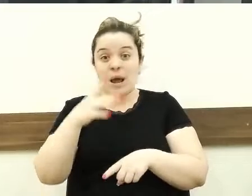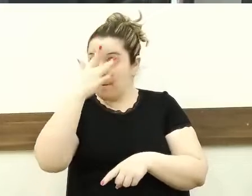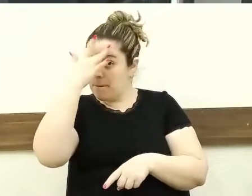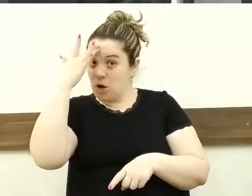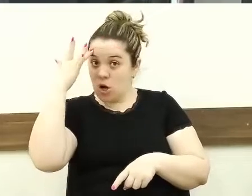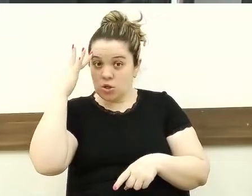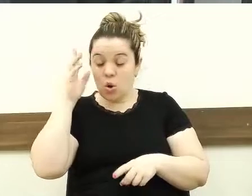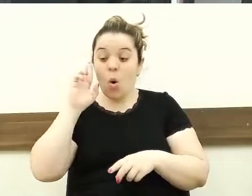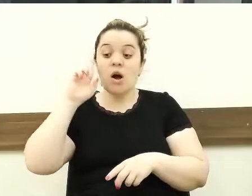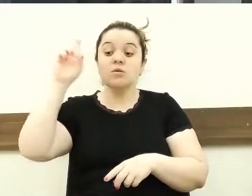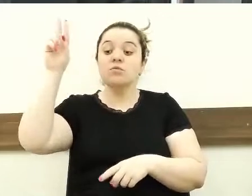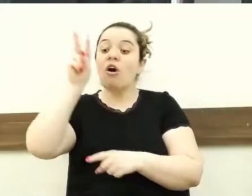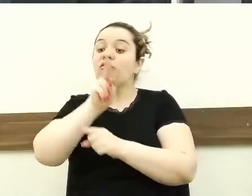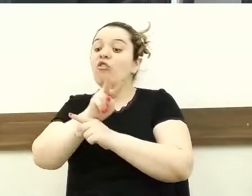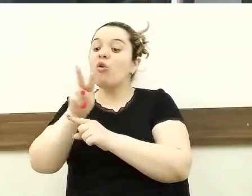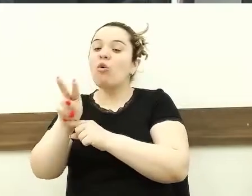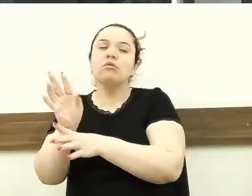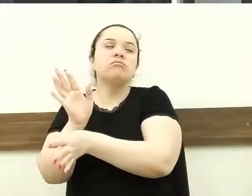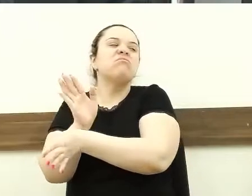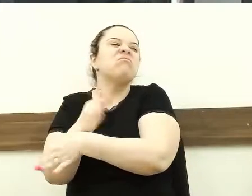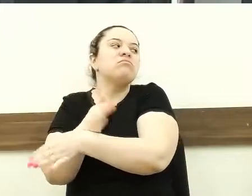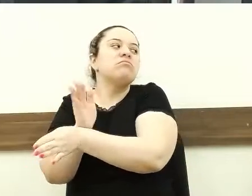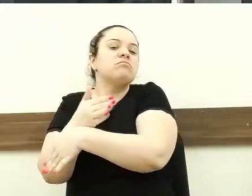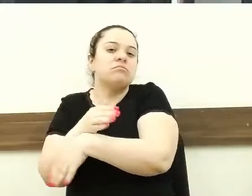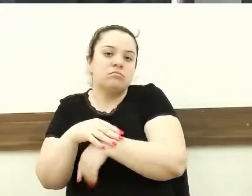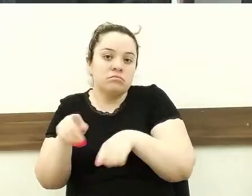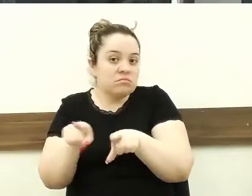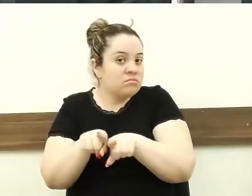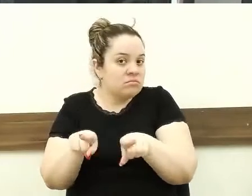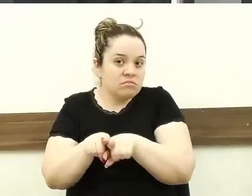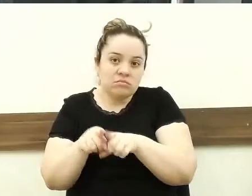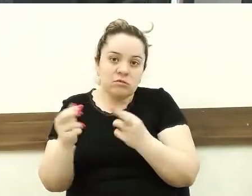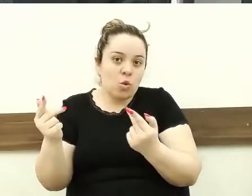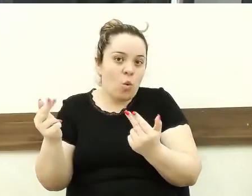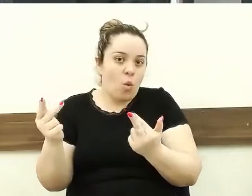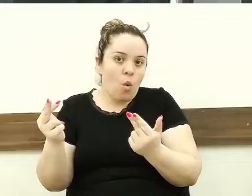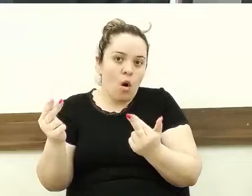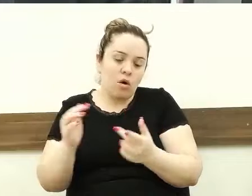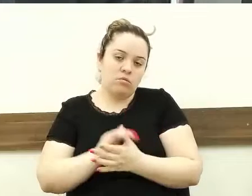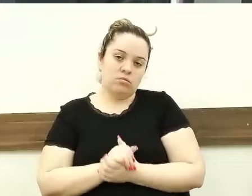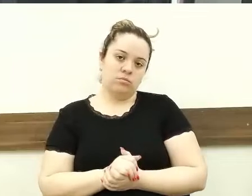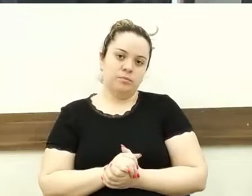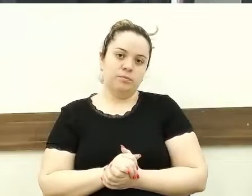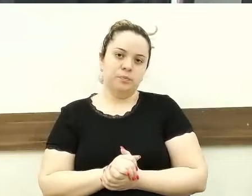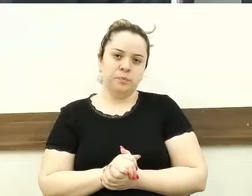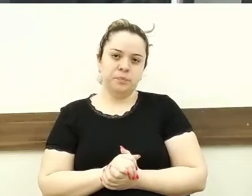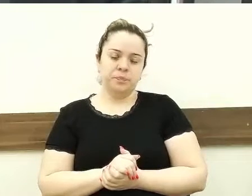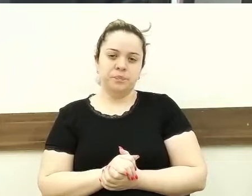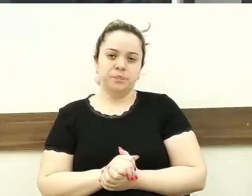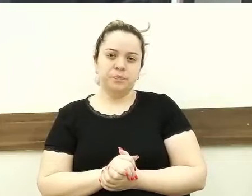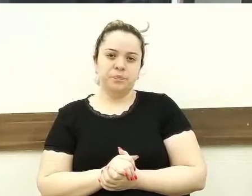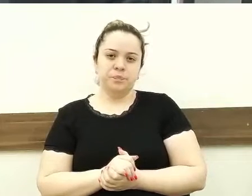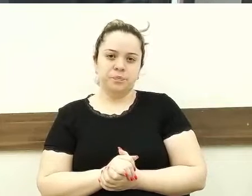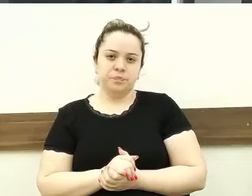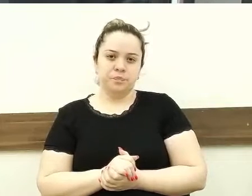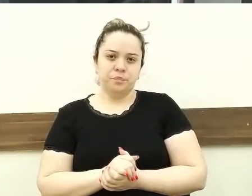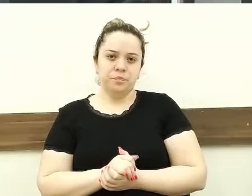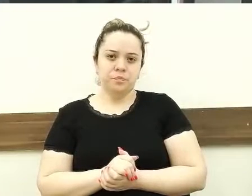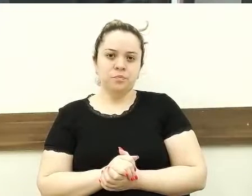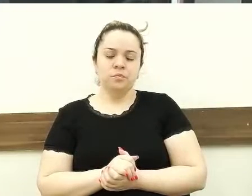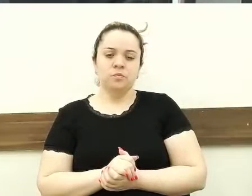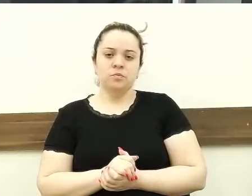fechou, fecha dia 15, a folha de pagamento, eu quero buscar de alguns cargos comissionados e também de servidores